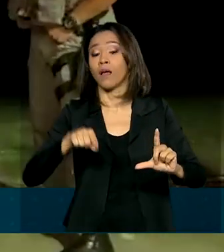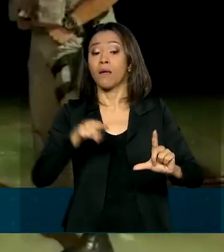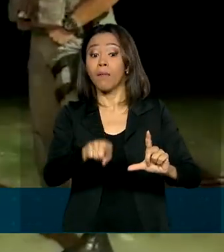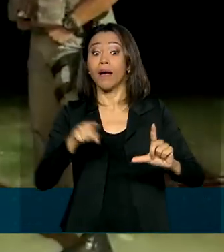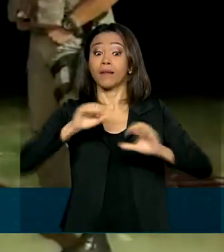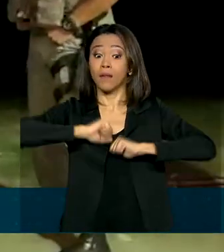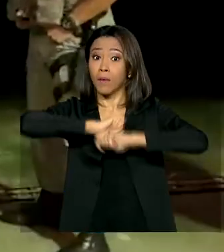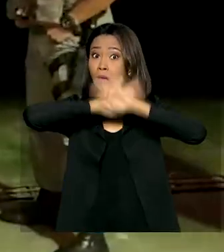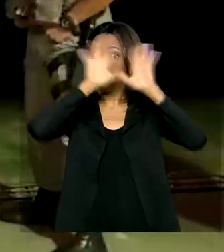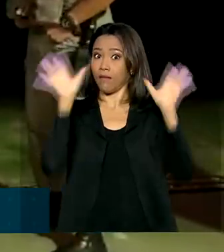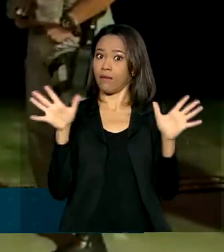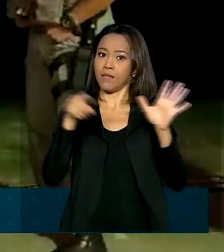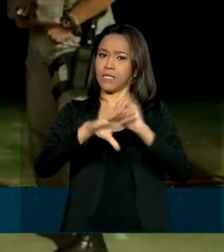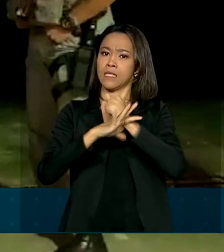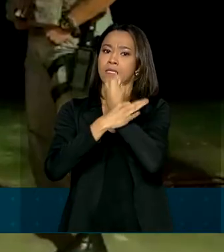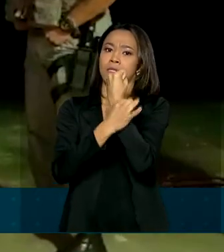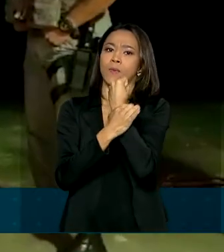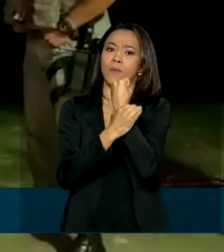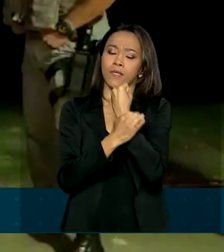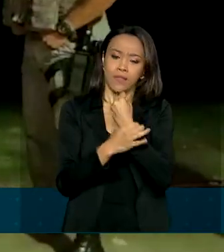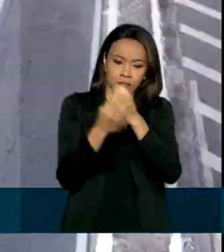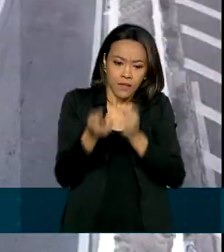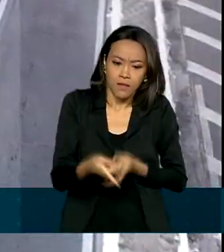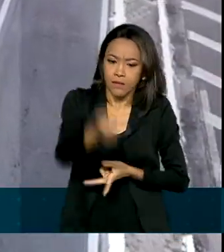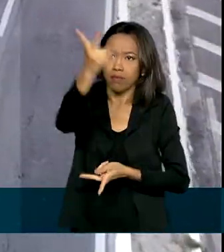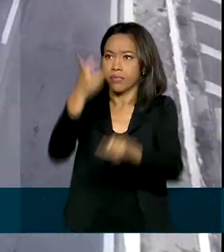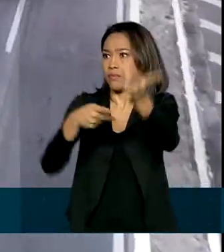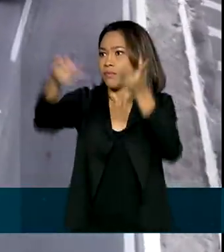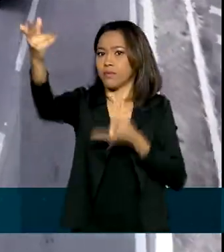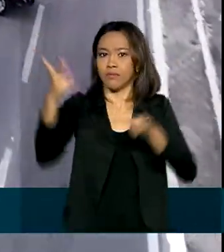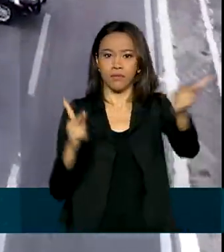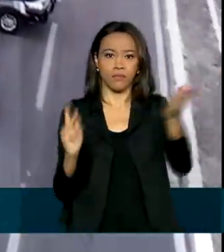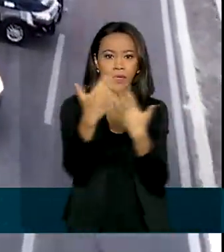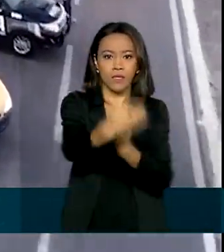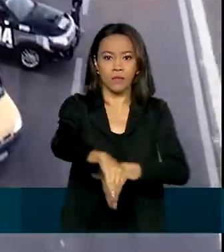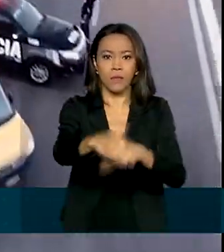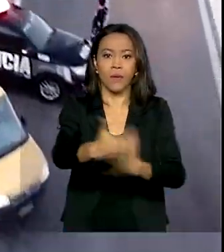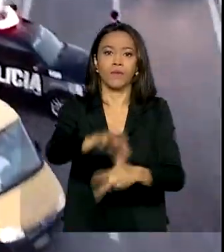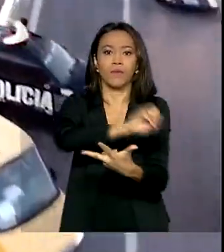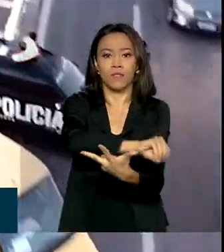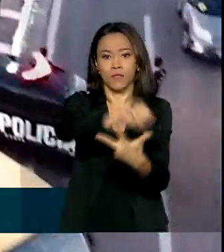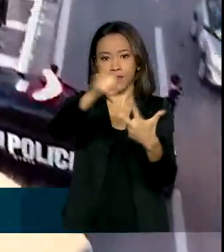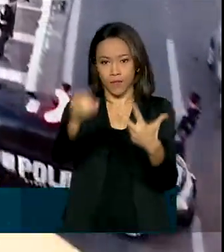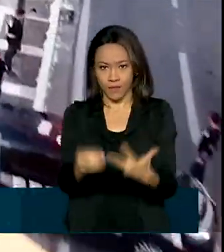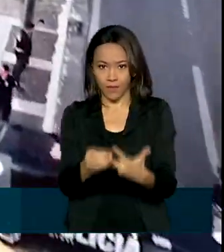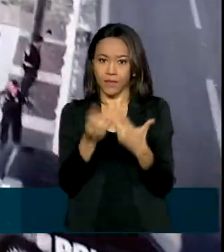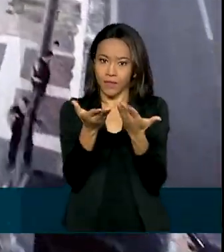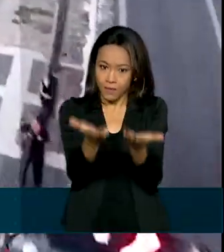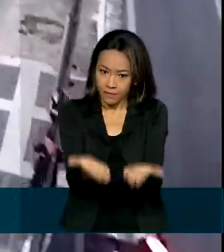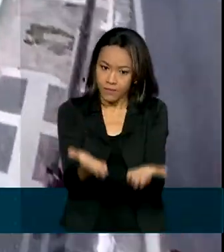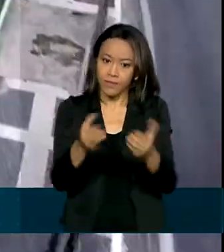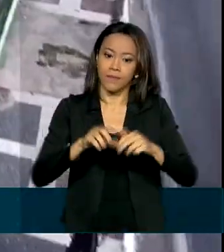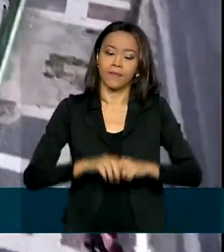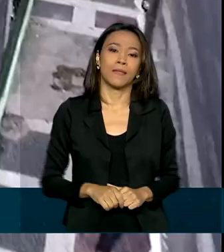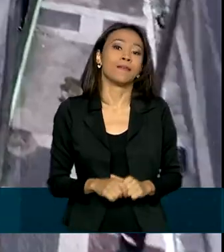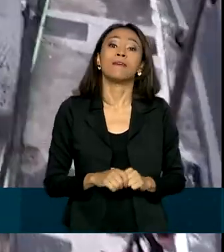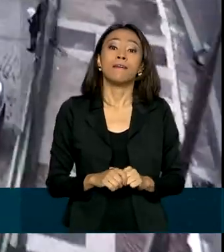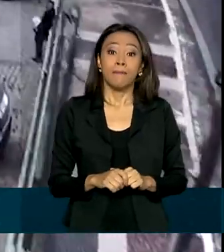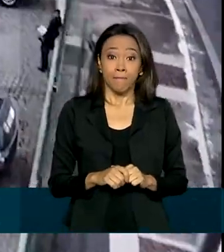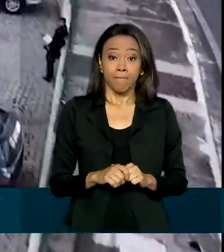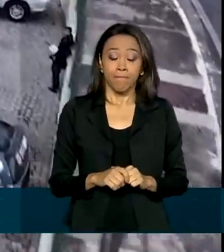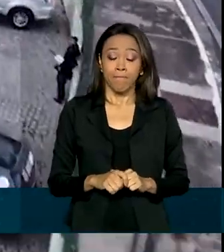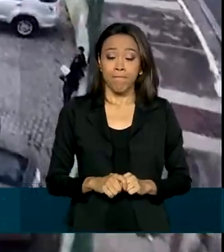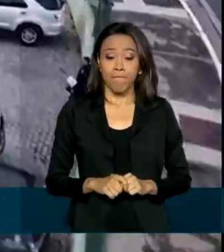e segurança no transporte e distribuição das provas do Exame Nacional do Ensino Médio,